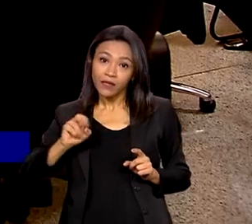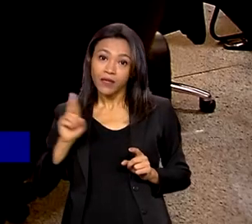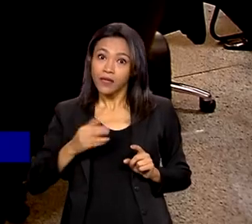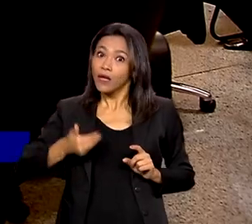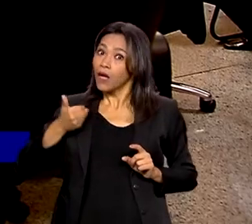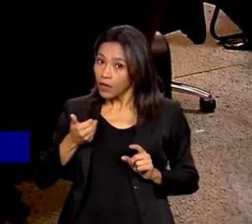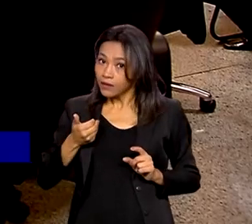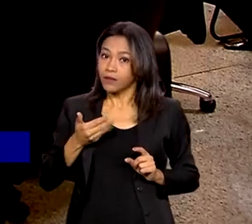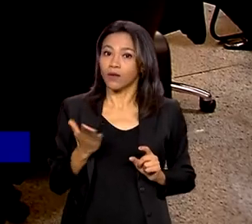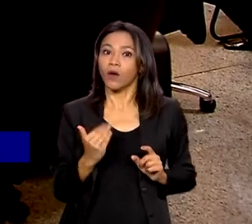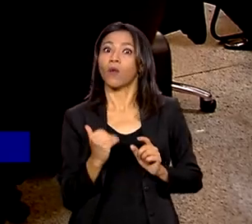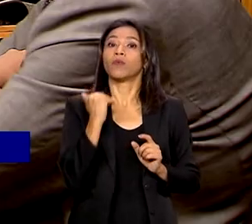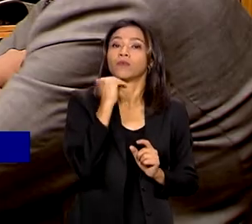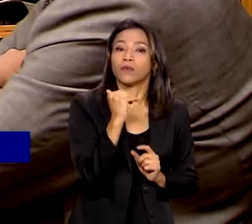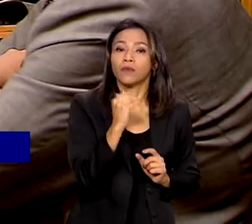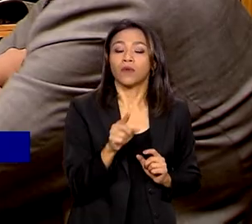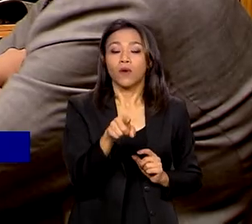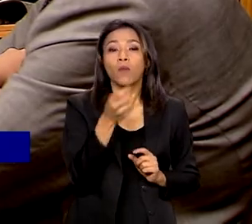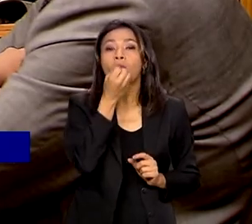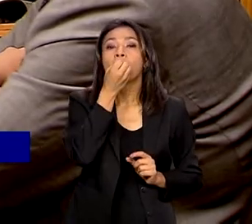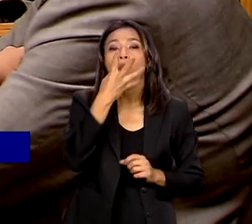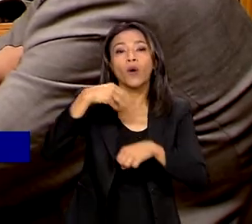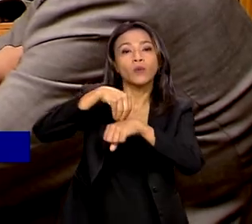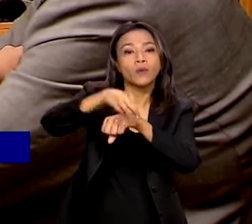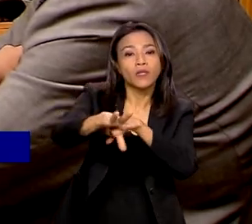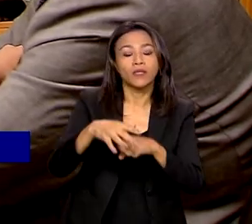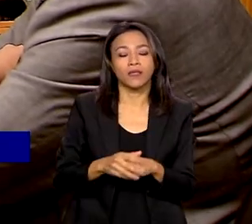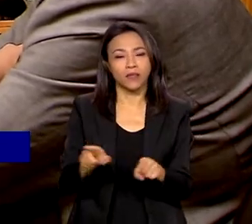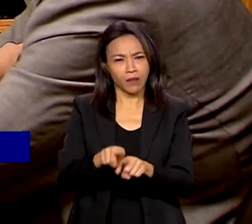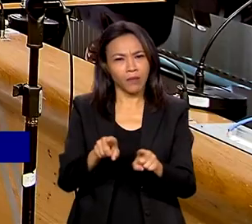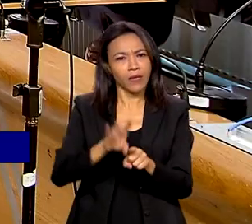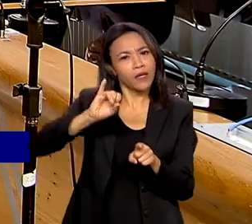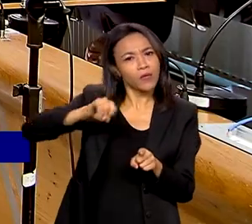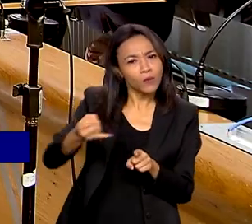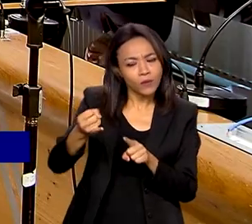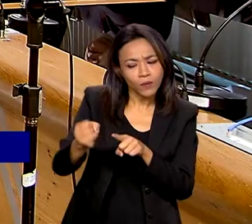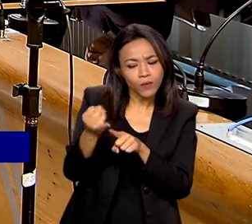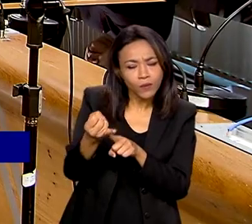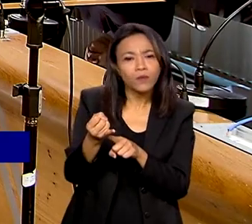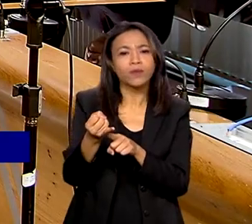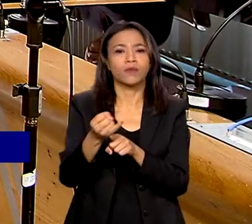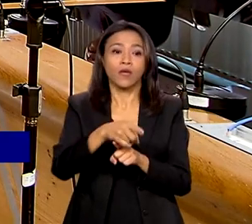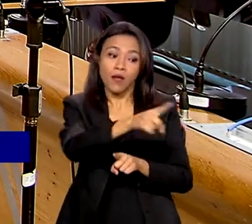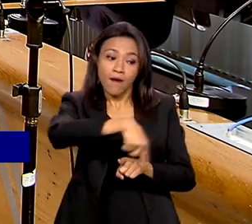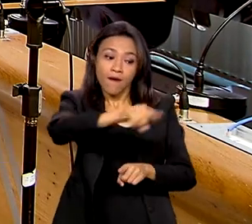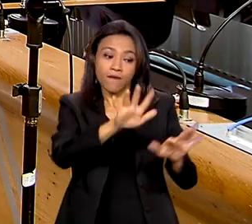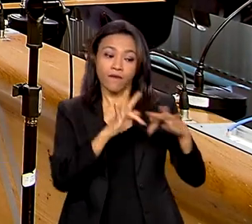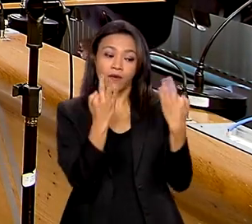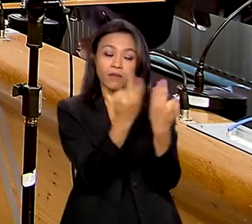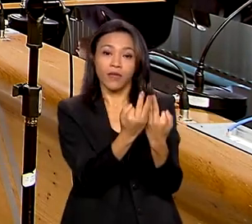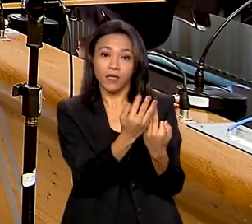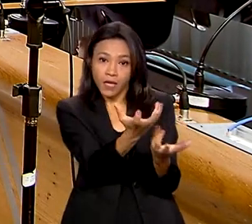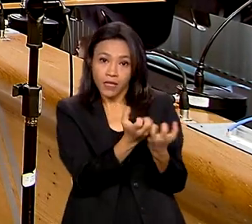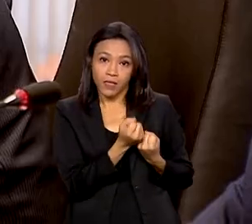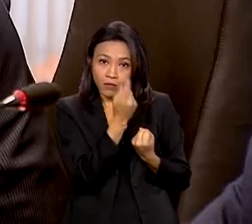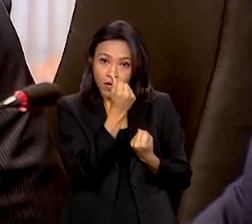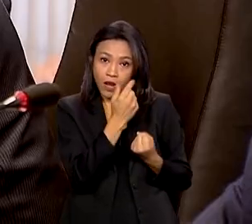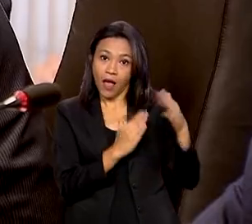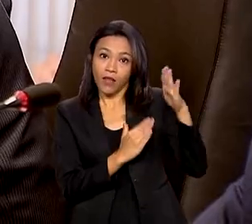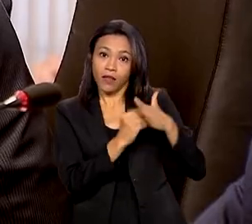Outra boa notícia é que a taxa de juros cobrada para famílias com renda de até R$ mil